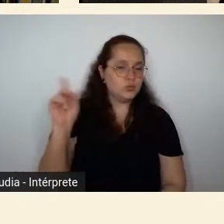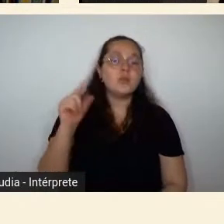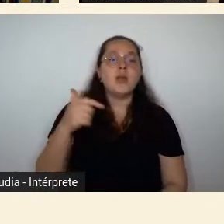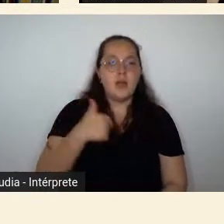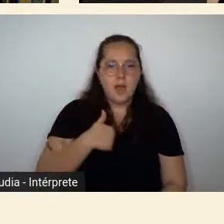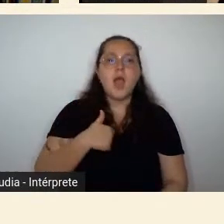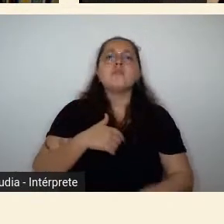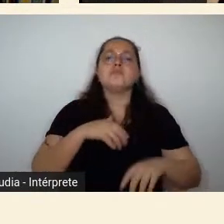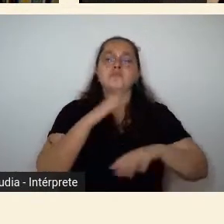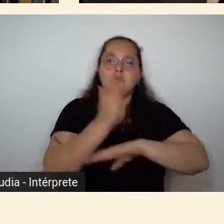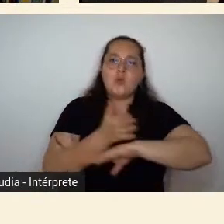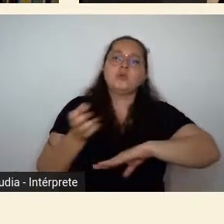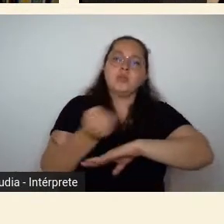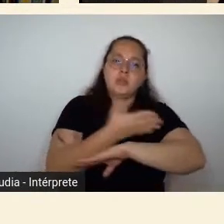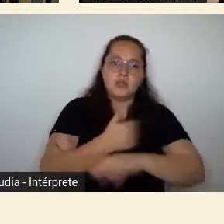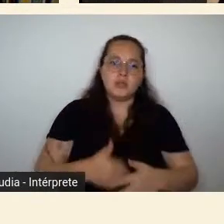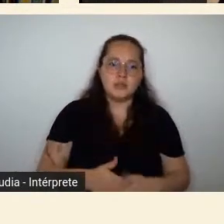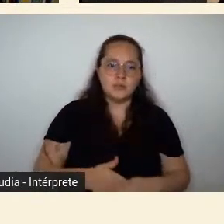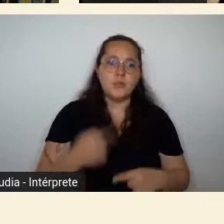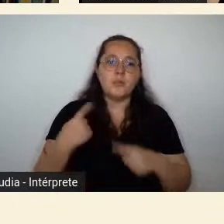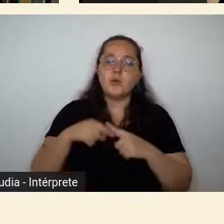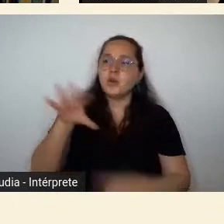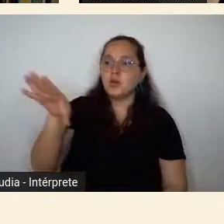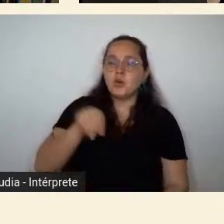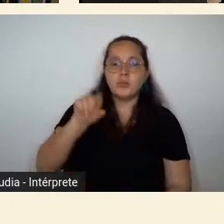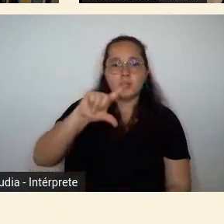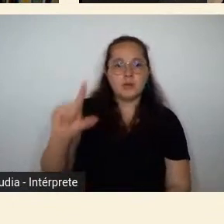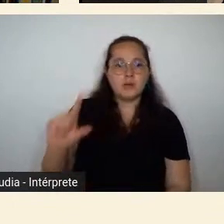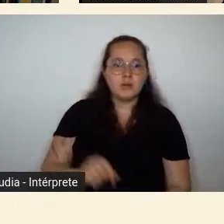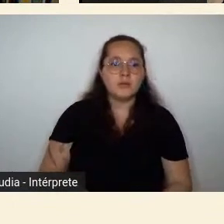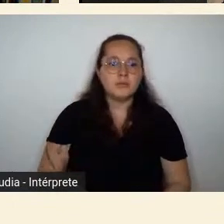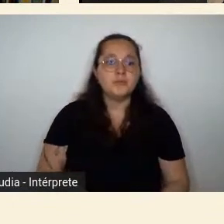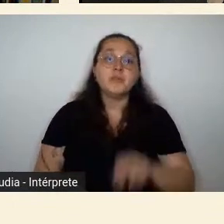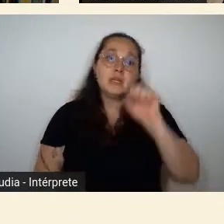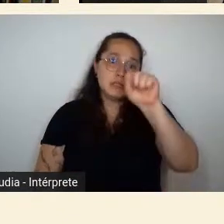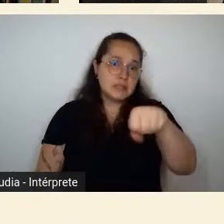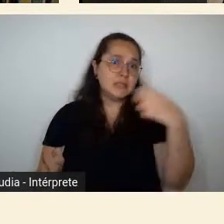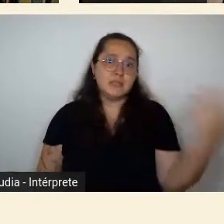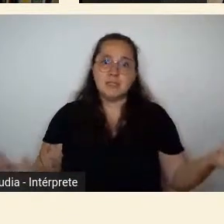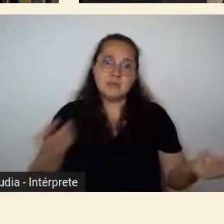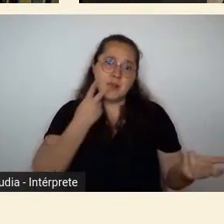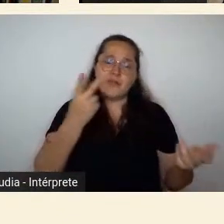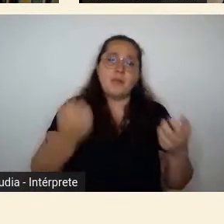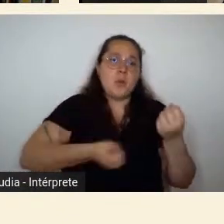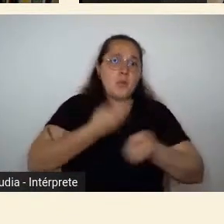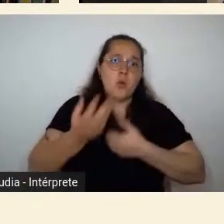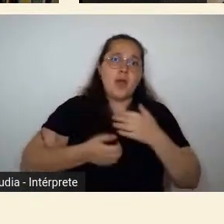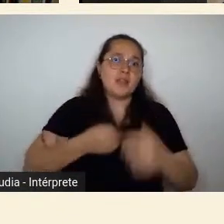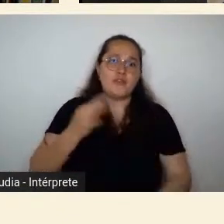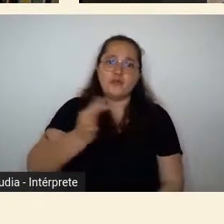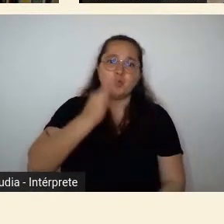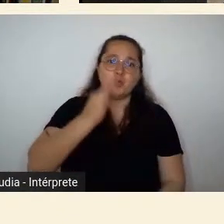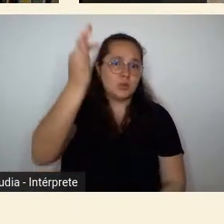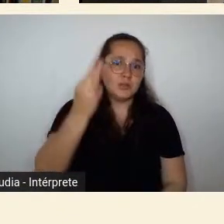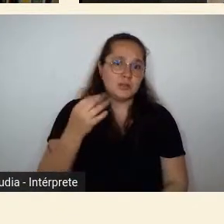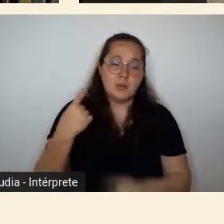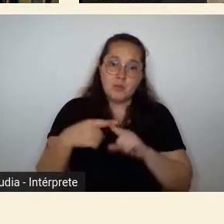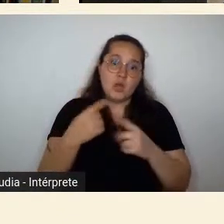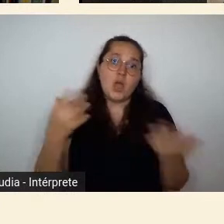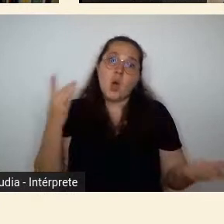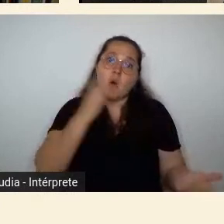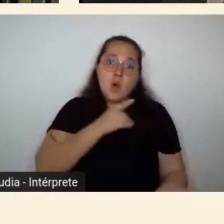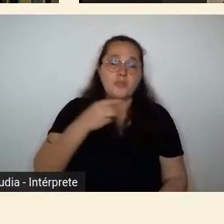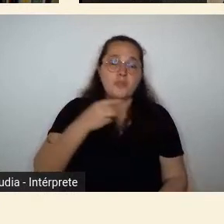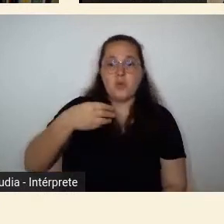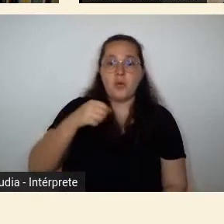Brasil claro porque ele tinha aquele negócio meio poeta futurista isso porque lógico Marinetti esteve aqui